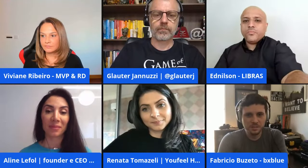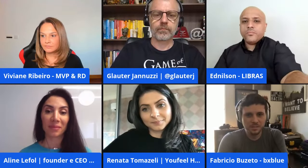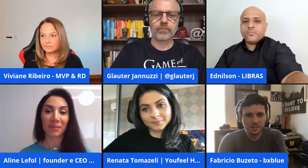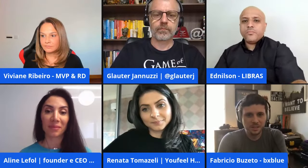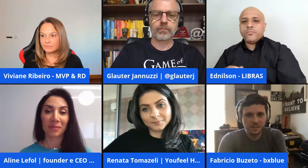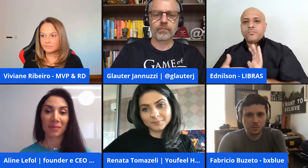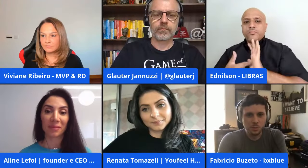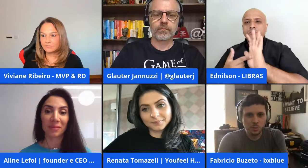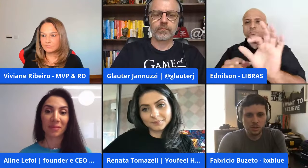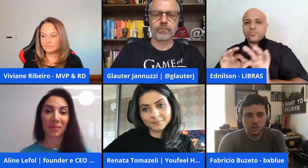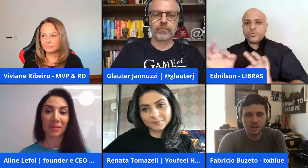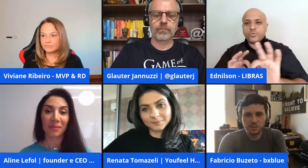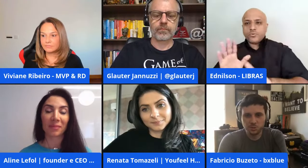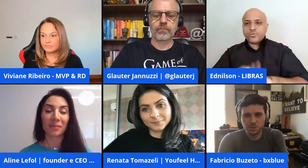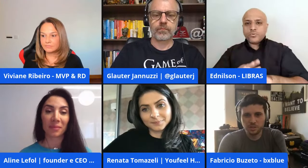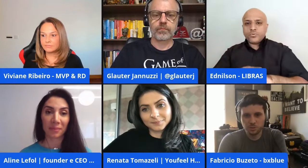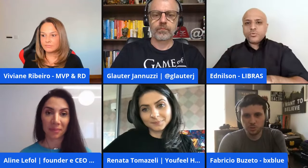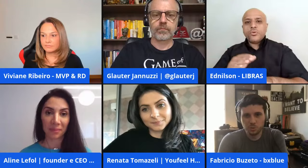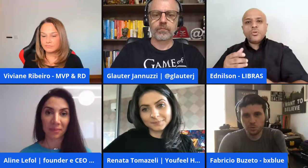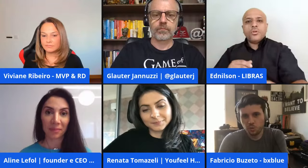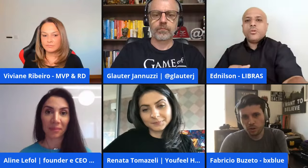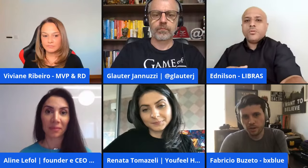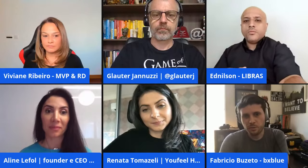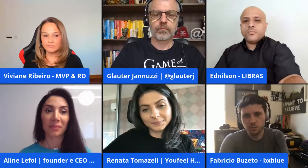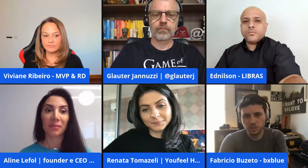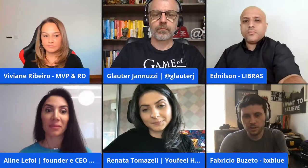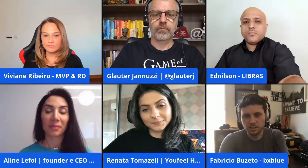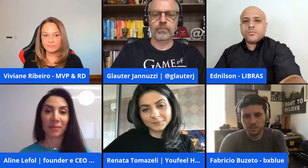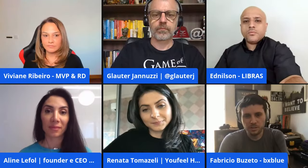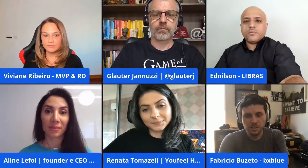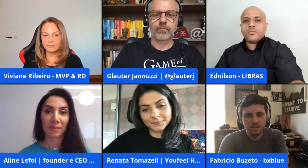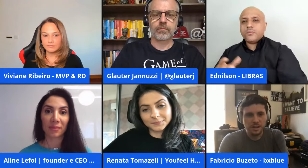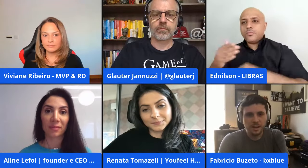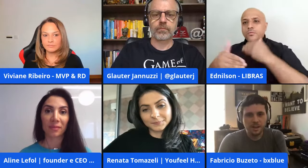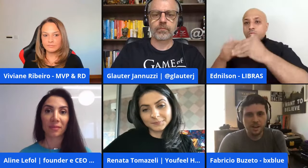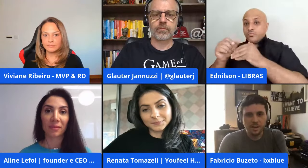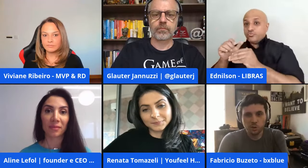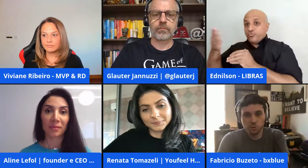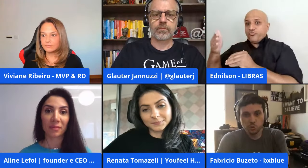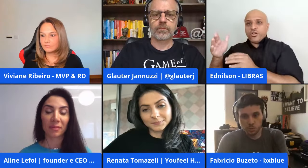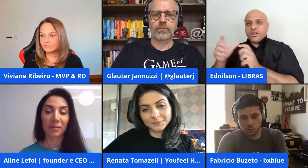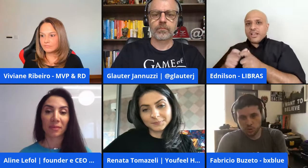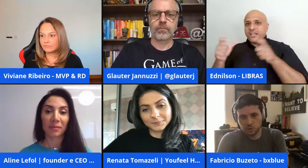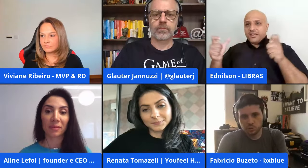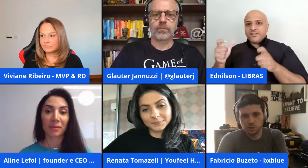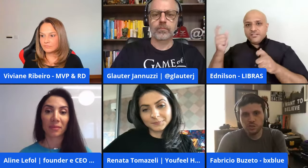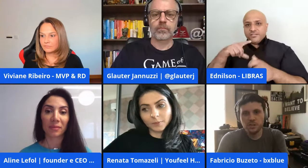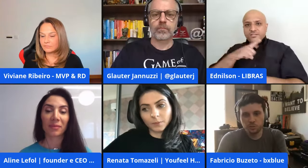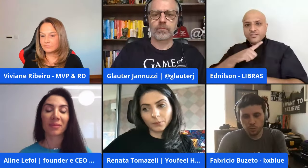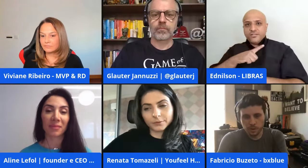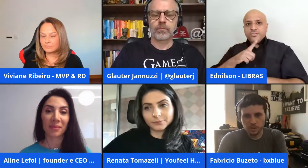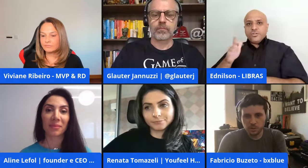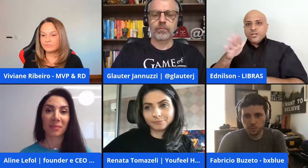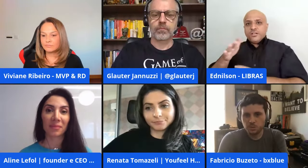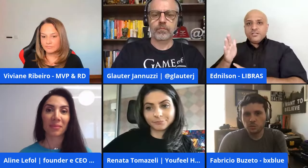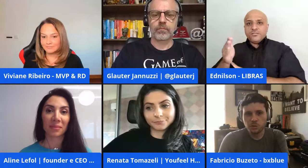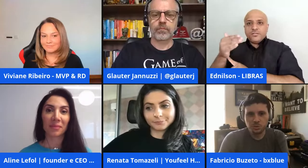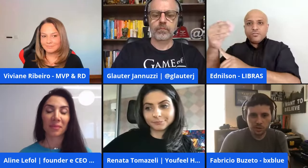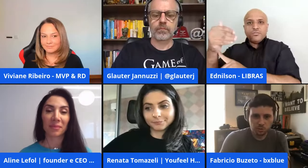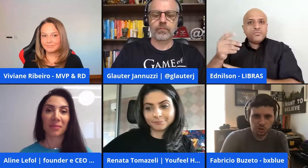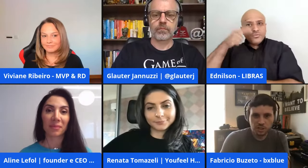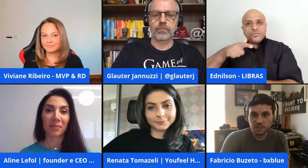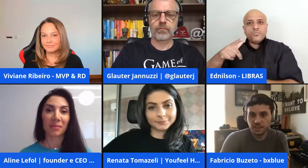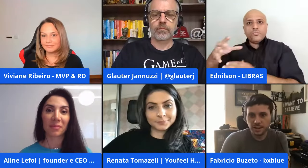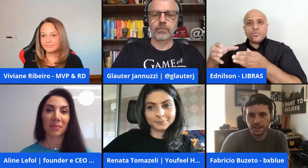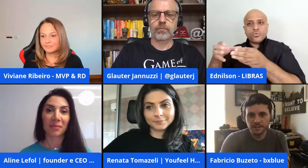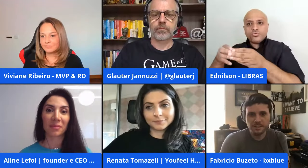business porque acha você ter esse conhecimento fora é muito grande eu sou uma pessoa de tecnologia então foi mais fácil montar um